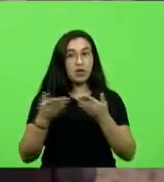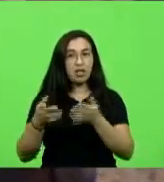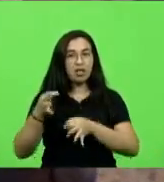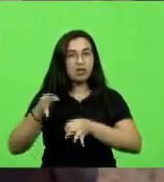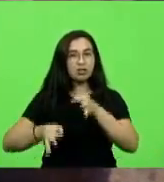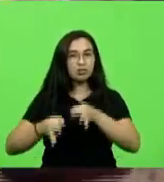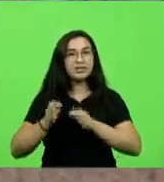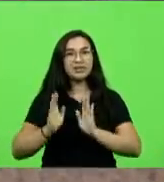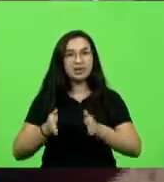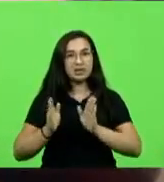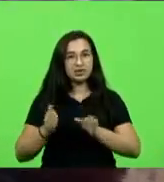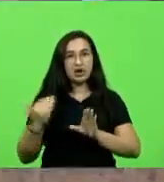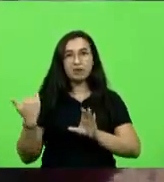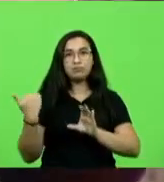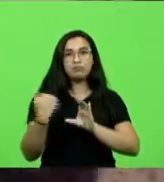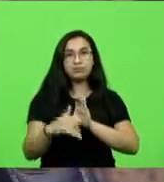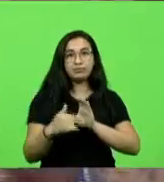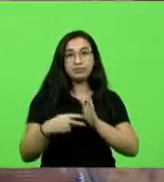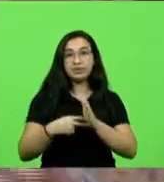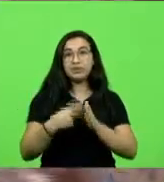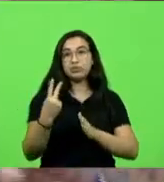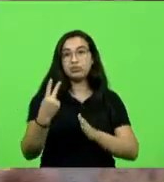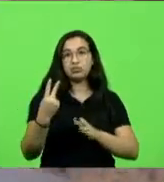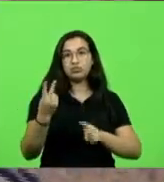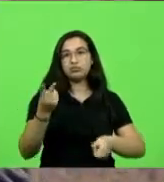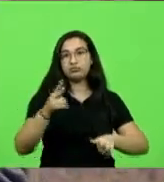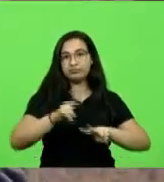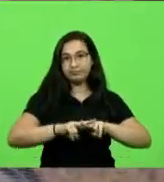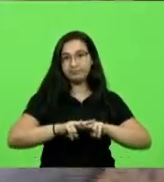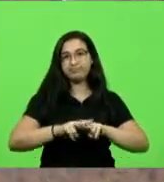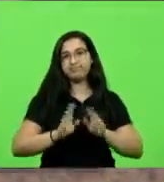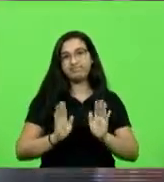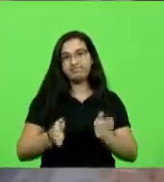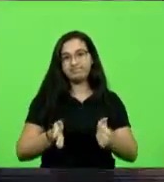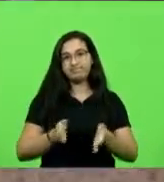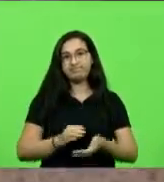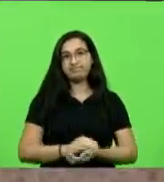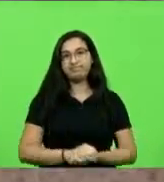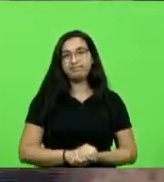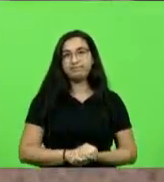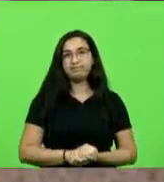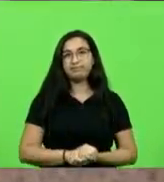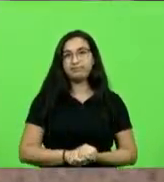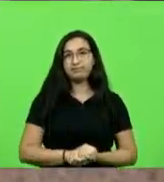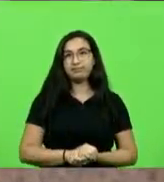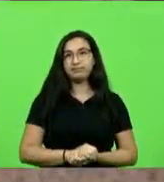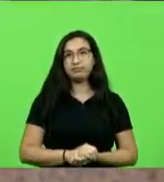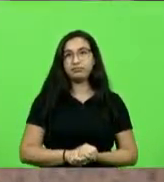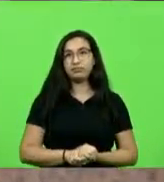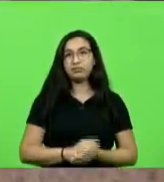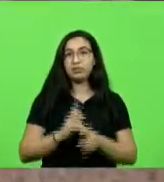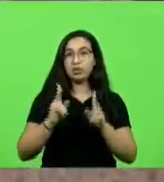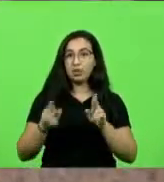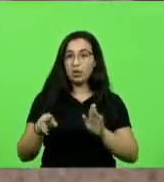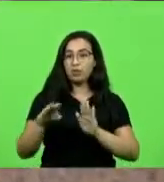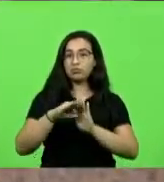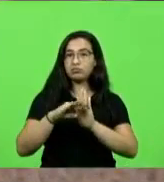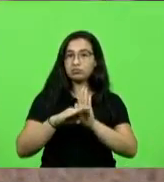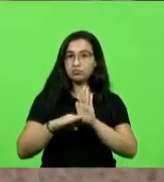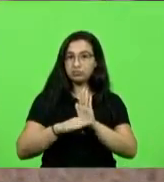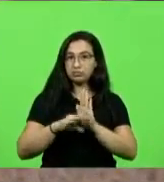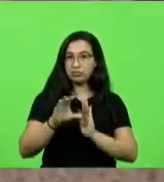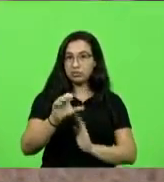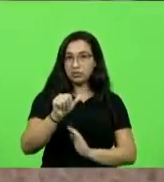já tinha emitido um segundo mandato de prisão contra o nosso presidente, também com as mesmas medidas cautelares